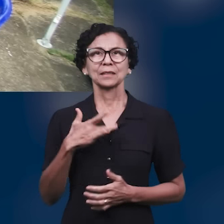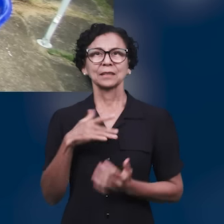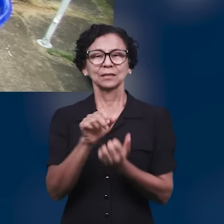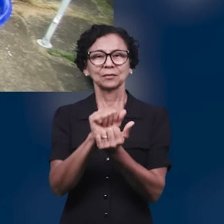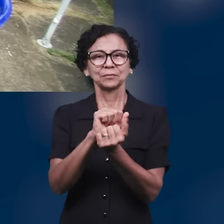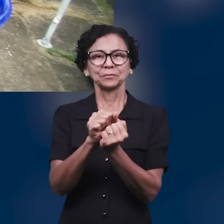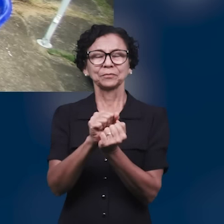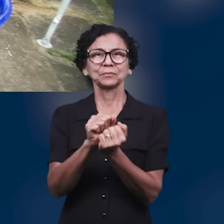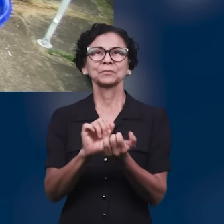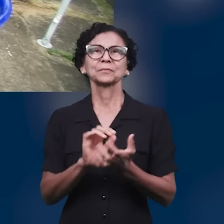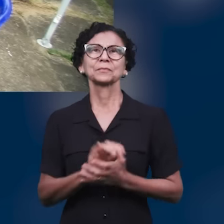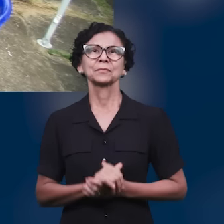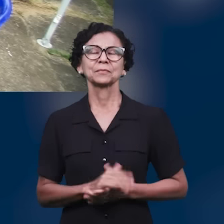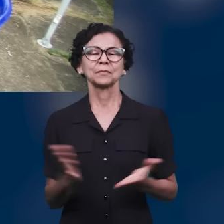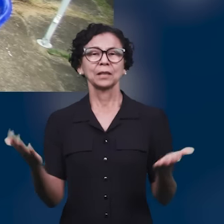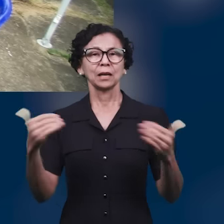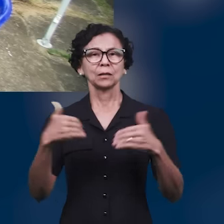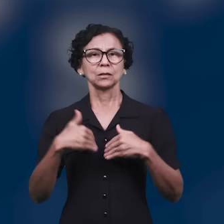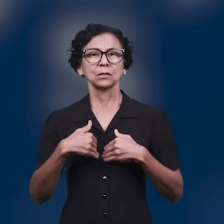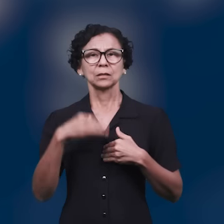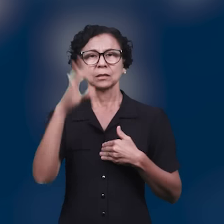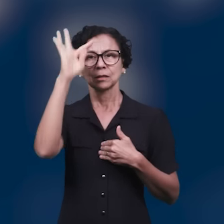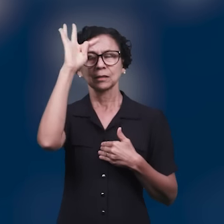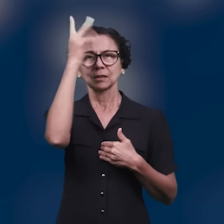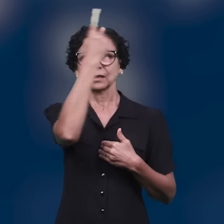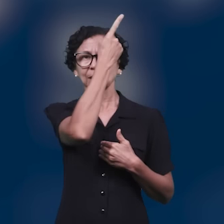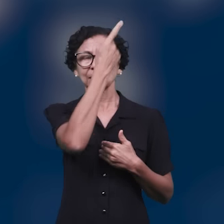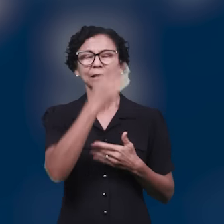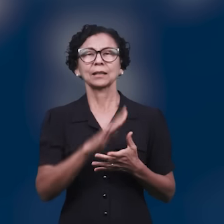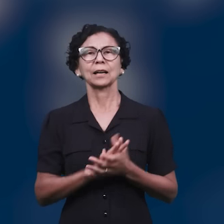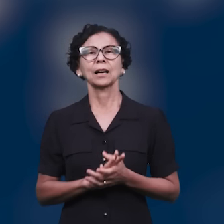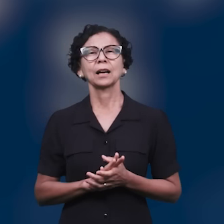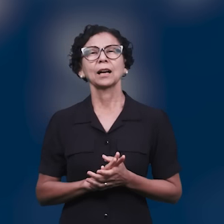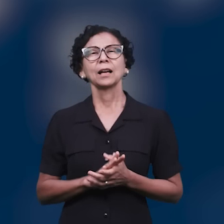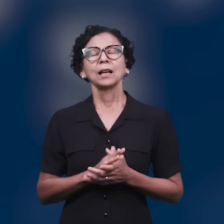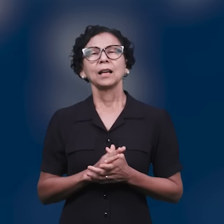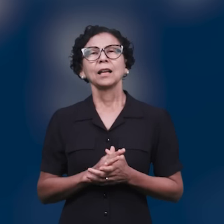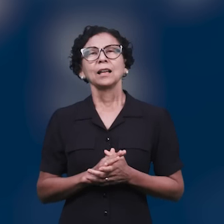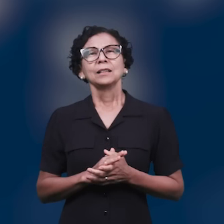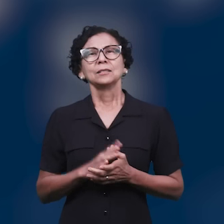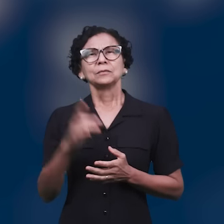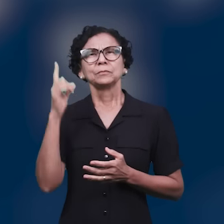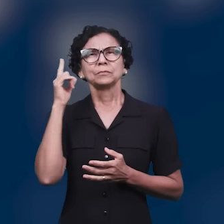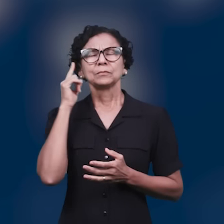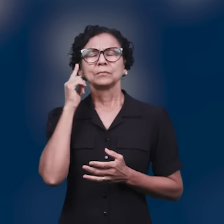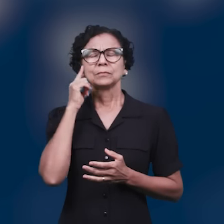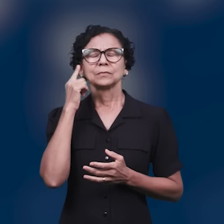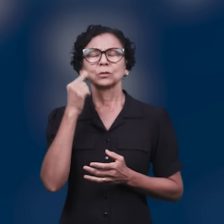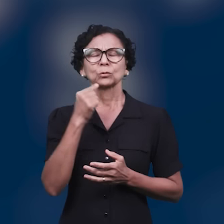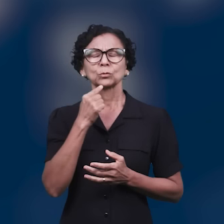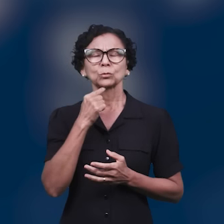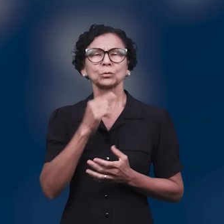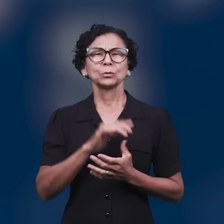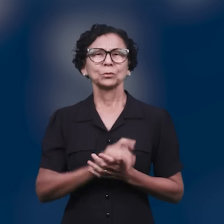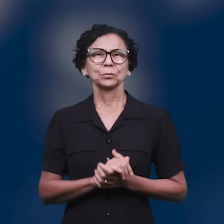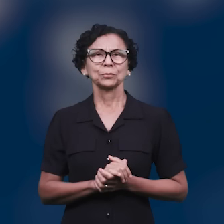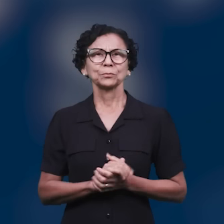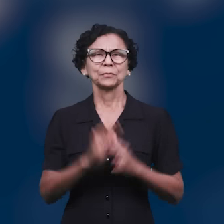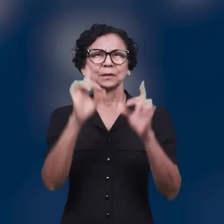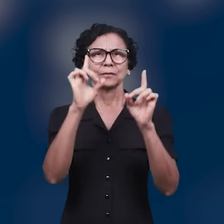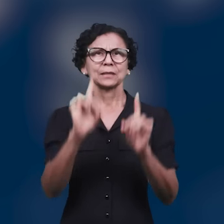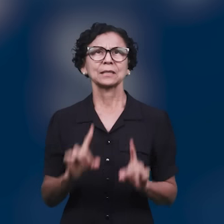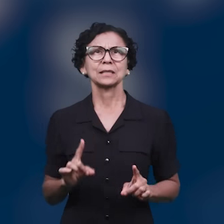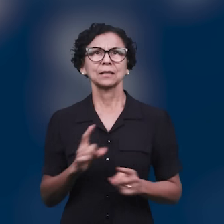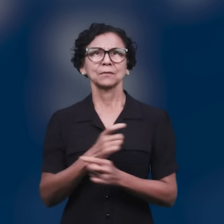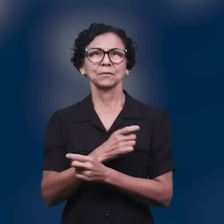de conversa sobre autismo, TDAH, deficiência visual, surdez, baixa visão, deficiência, entre